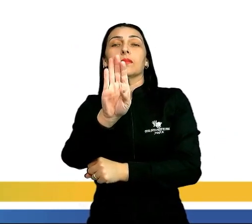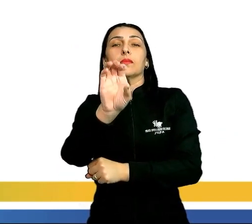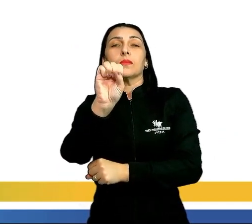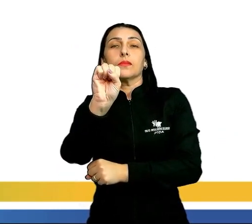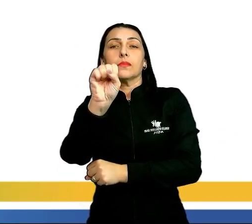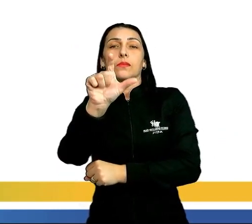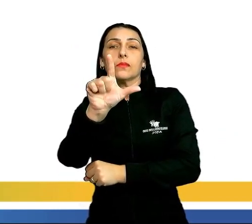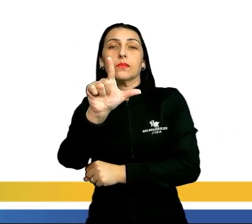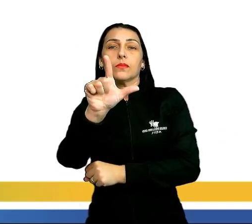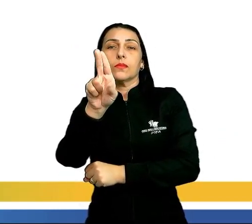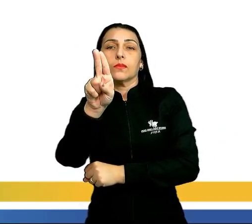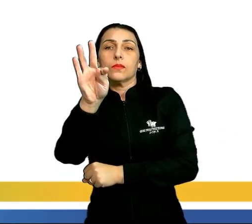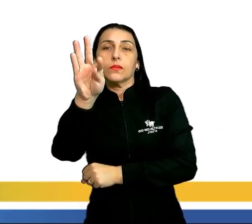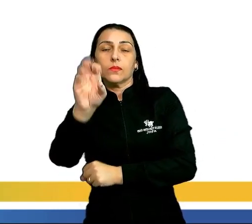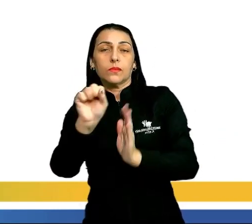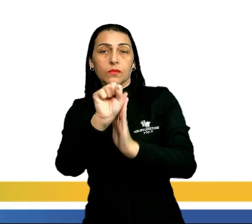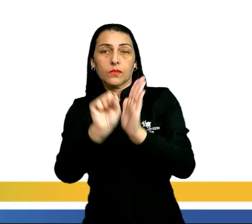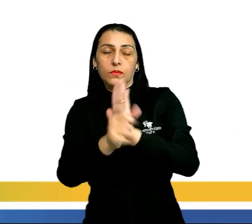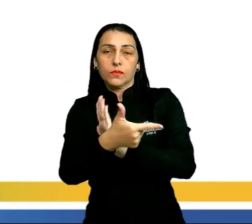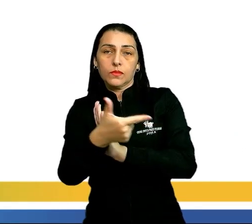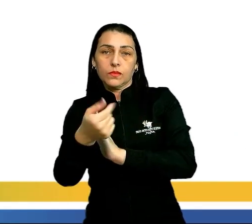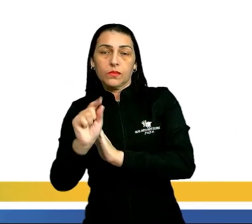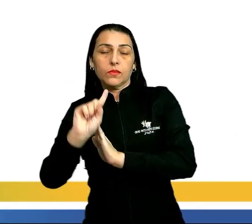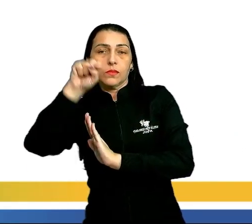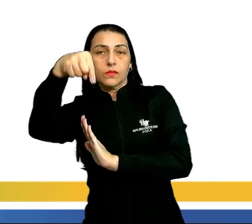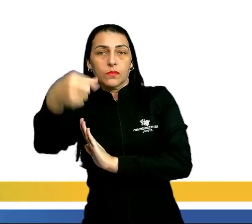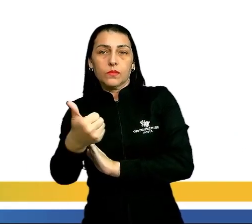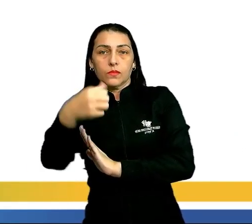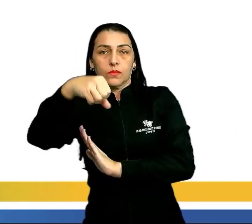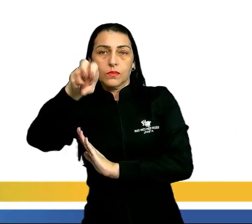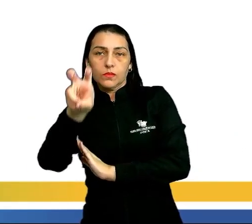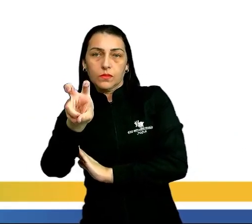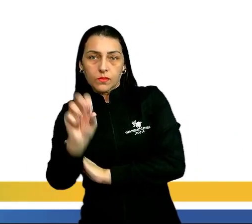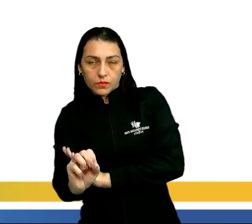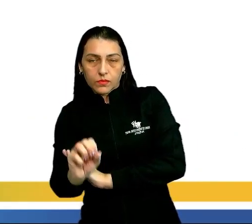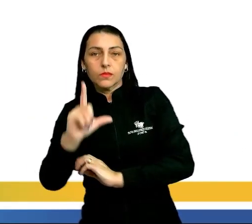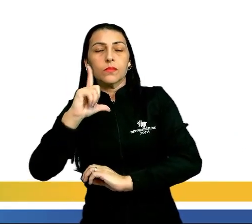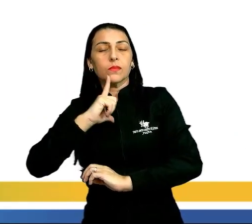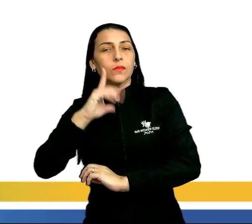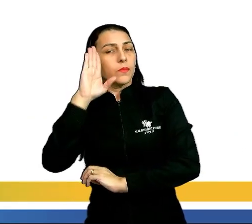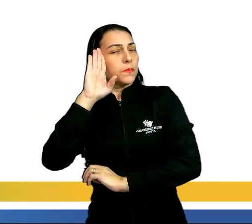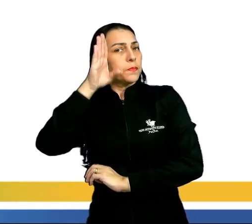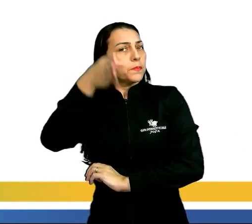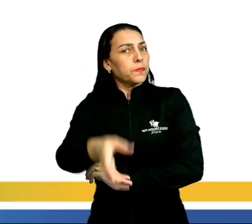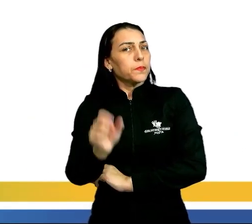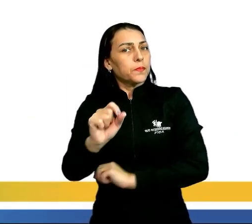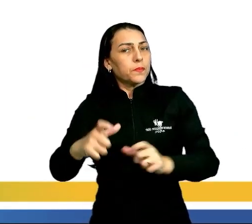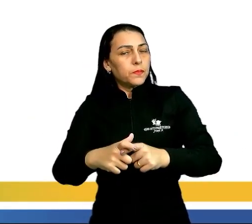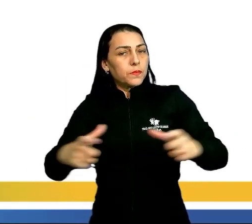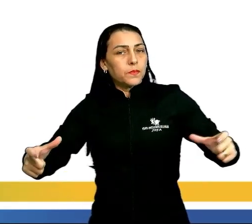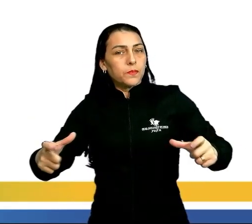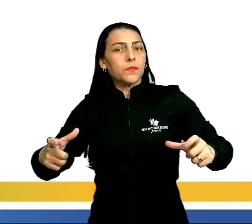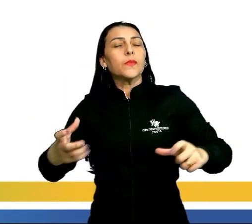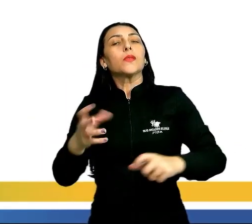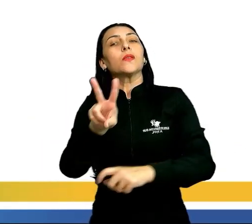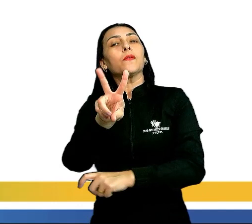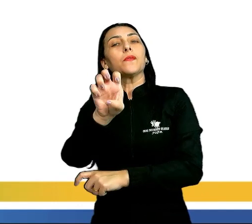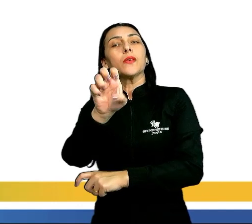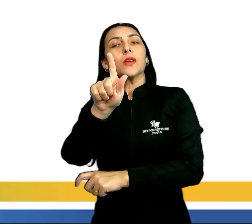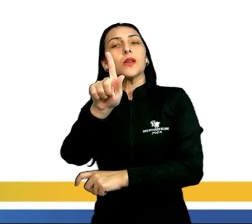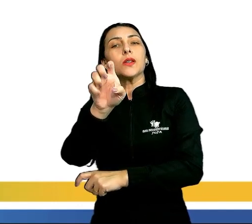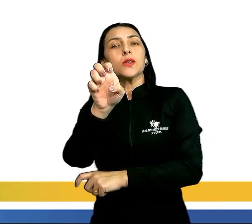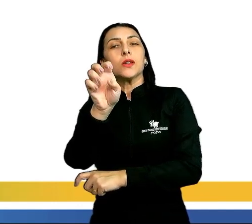No século XX, pós-1950, gente tem um determinante principal que foi o crescimento vegetativo